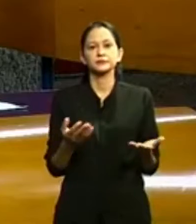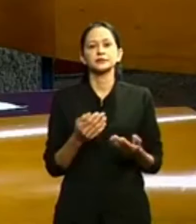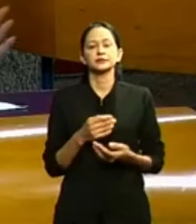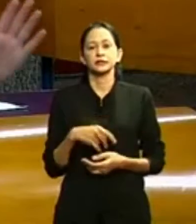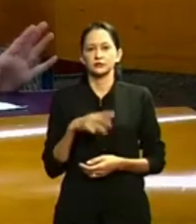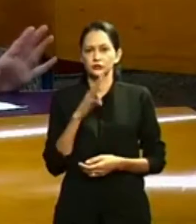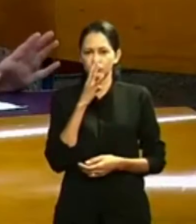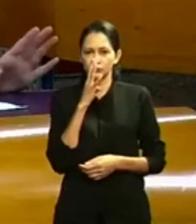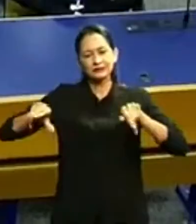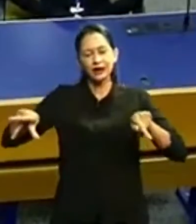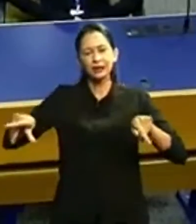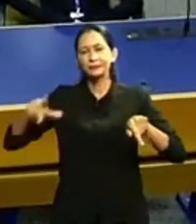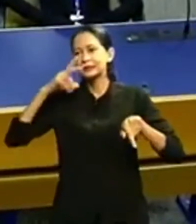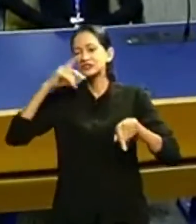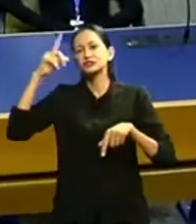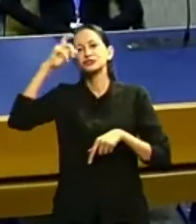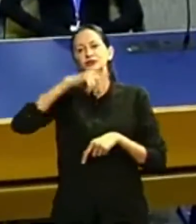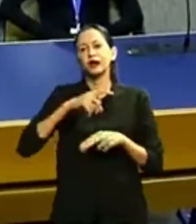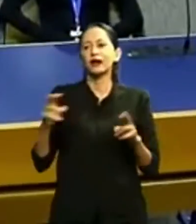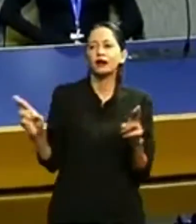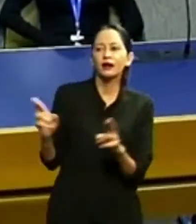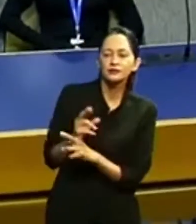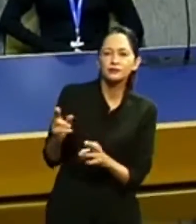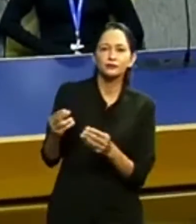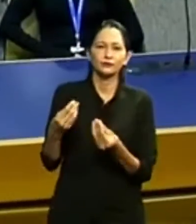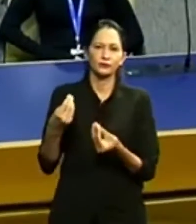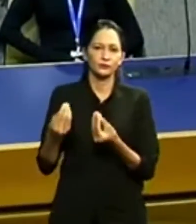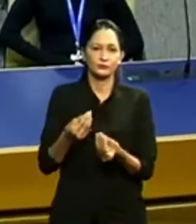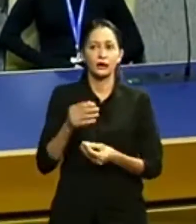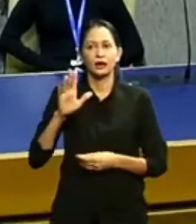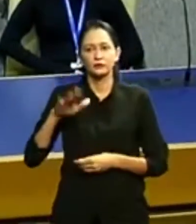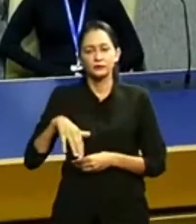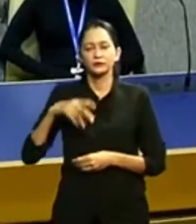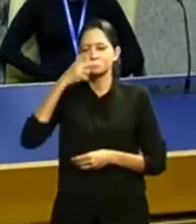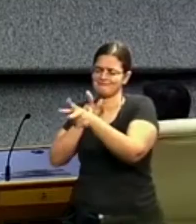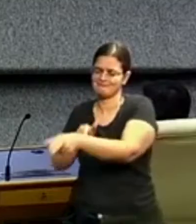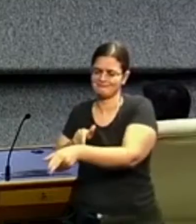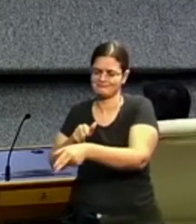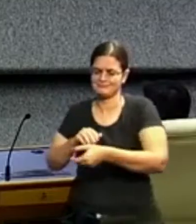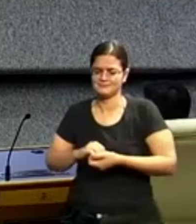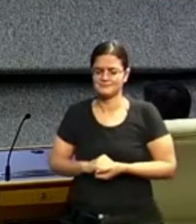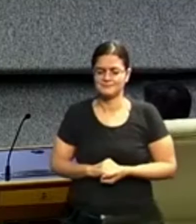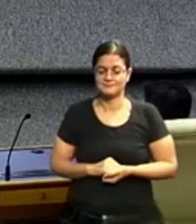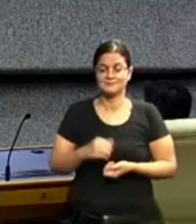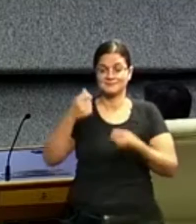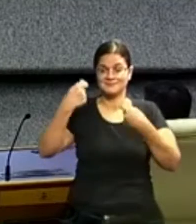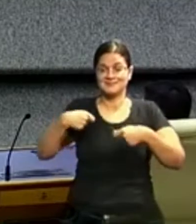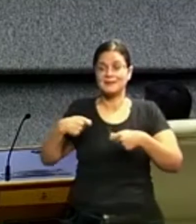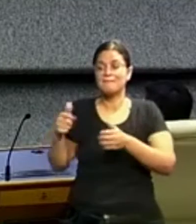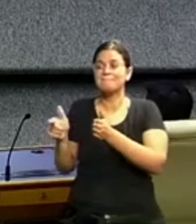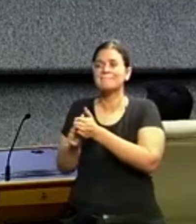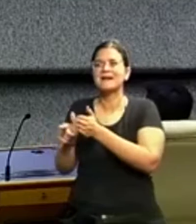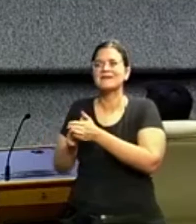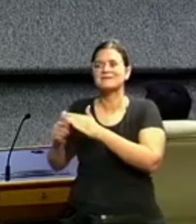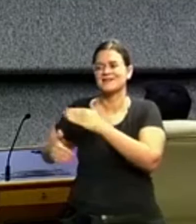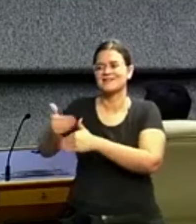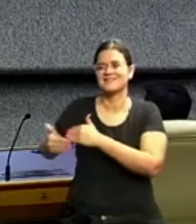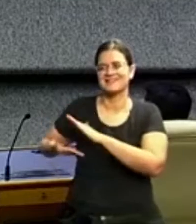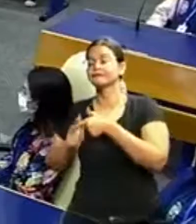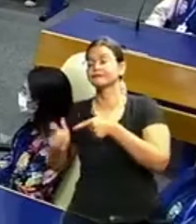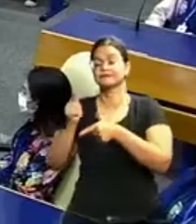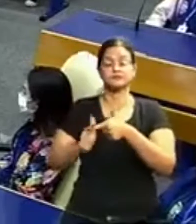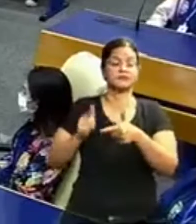Escola do Legislativo, a partir da sugestão do vereador Mauro Rubem, do PT, e da vereadora Ava Santiago, do